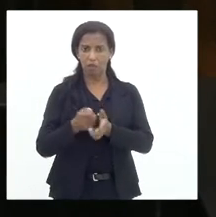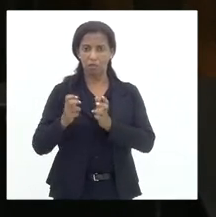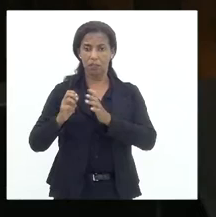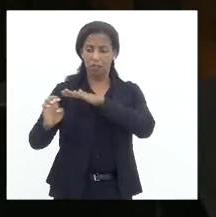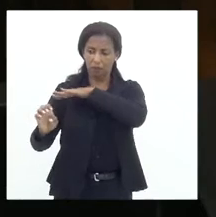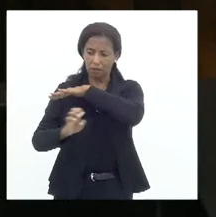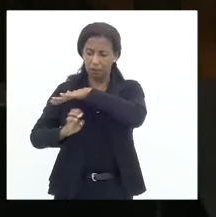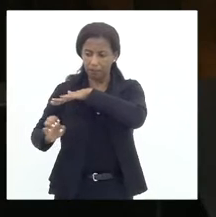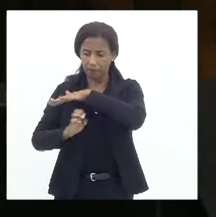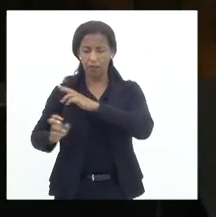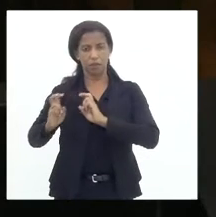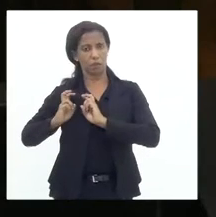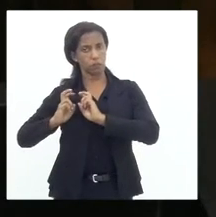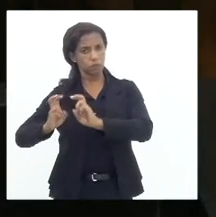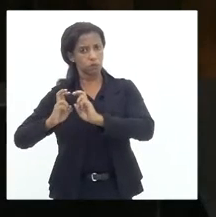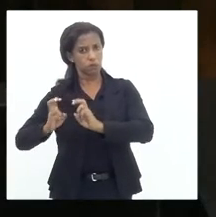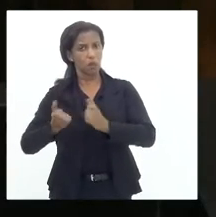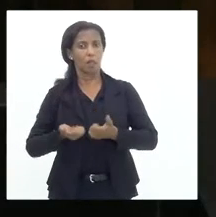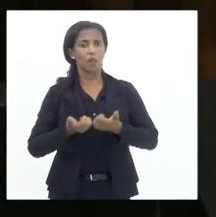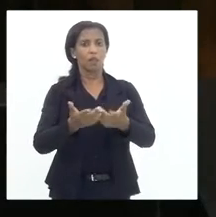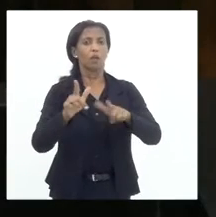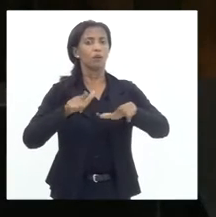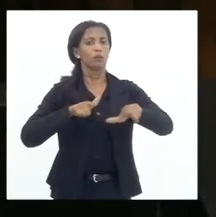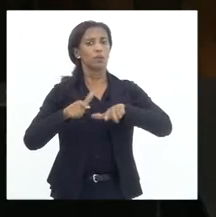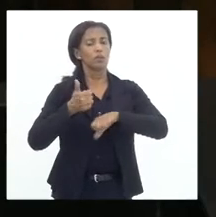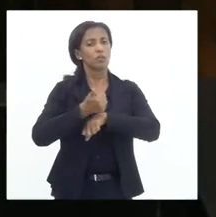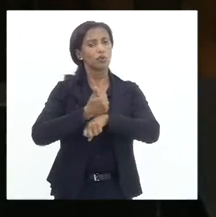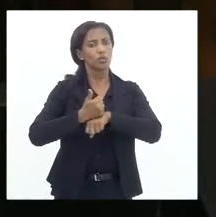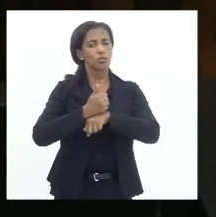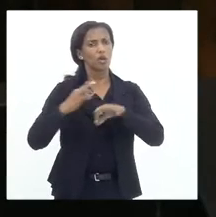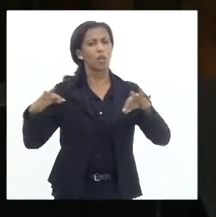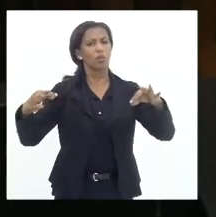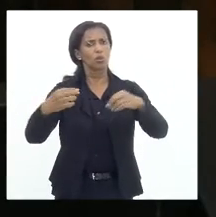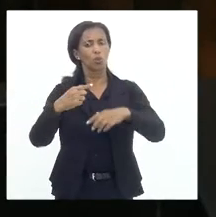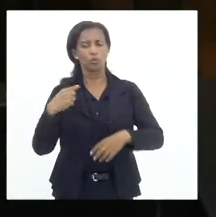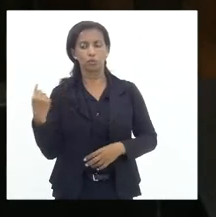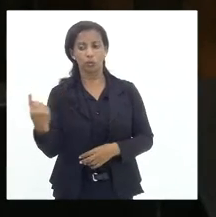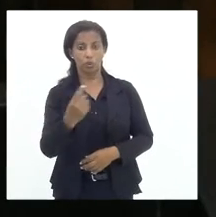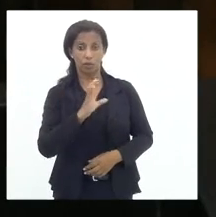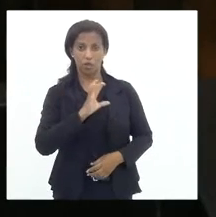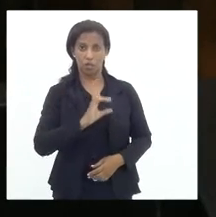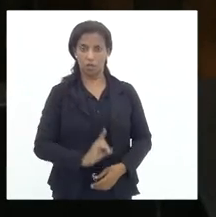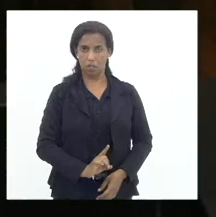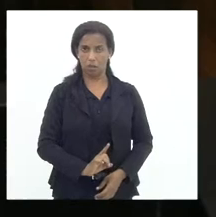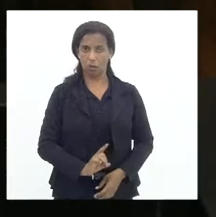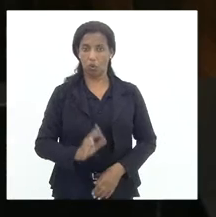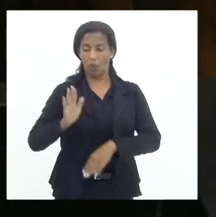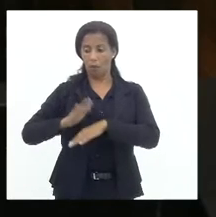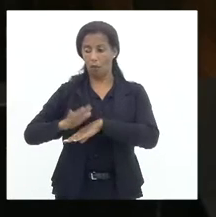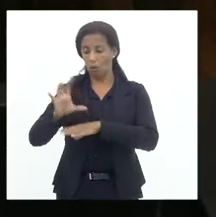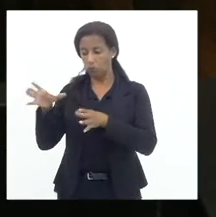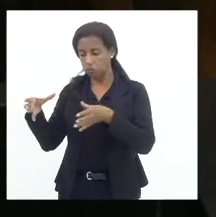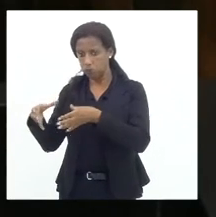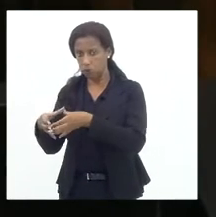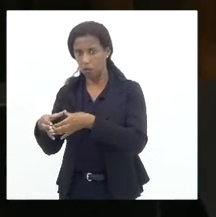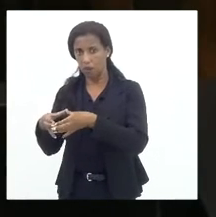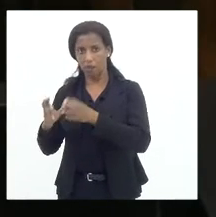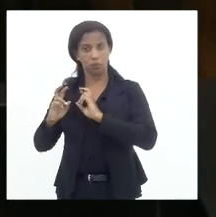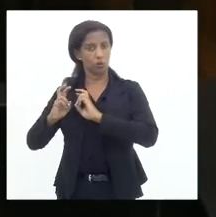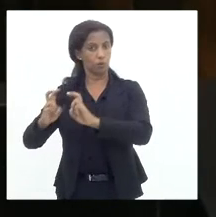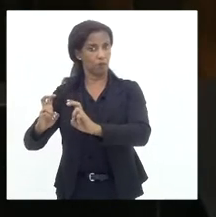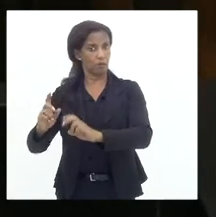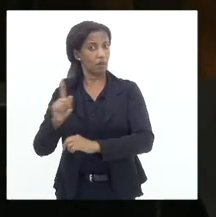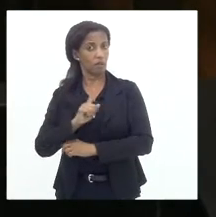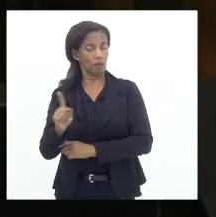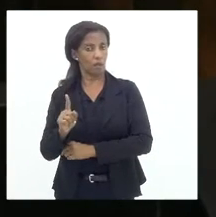entregue um serviço de dignidade a todos os nossos cidadãos, mas não apenas a supervia, eu concluo aqui, mas